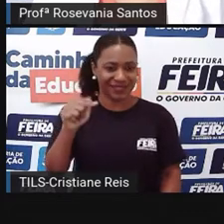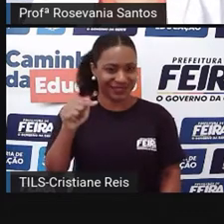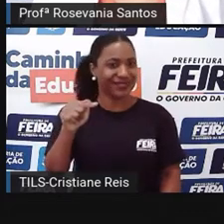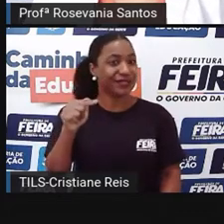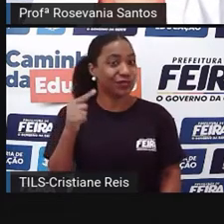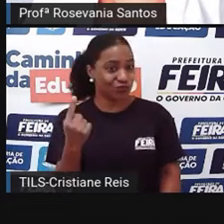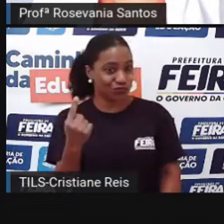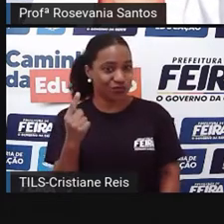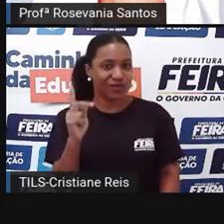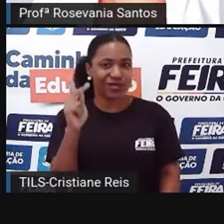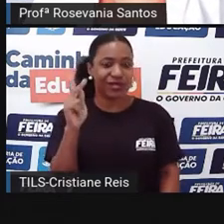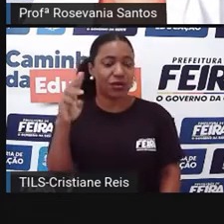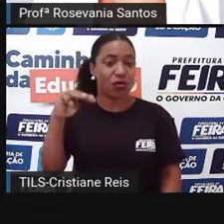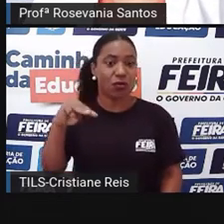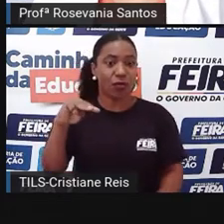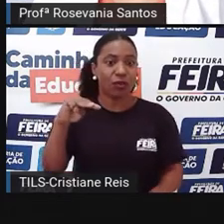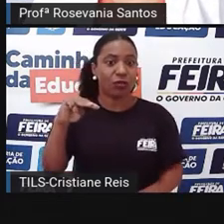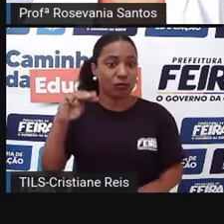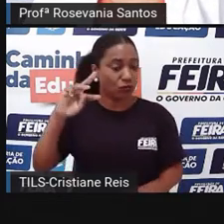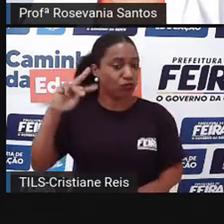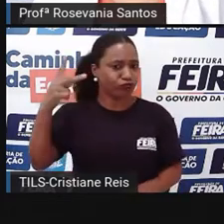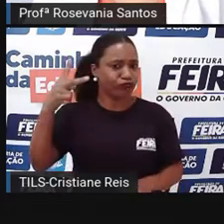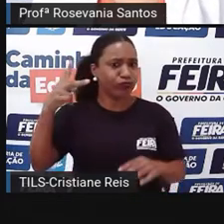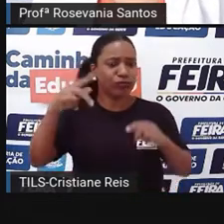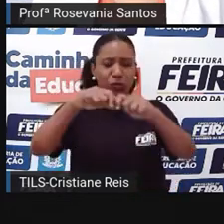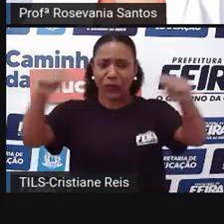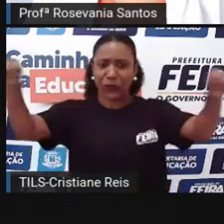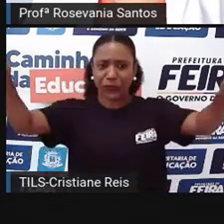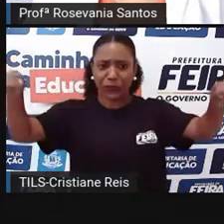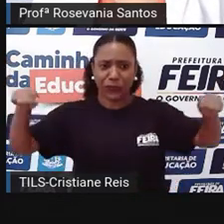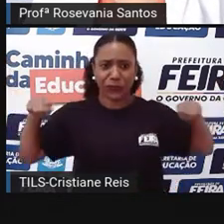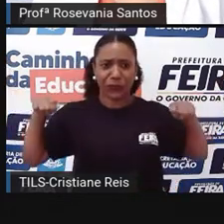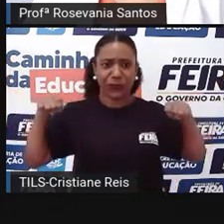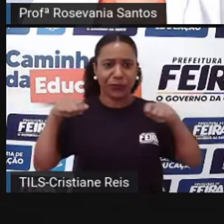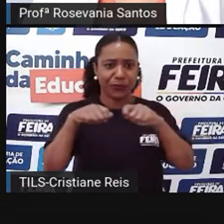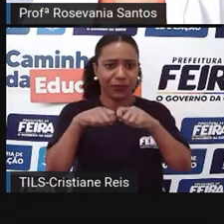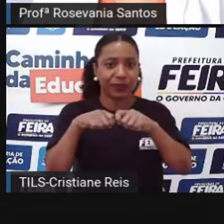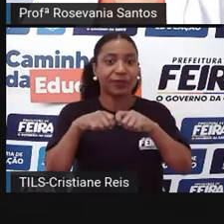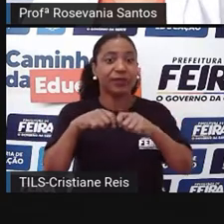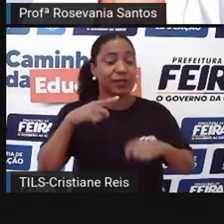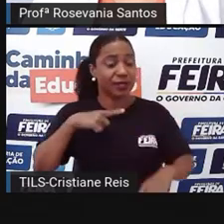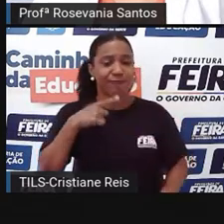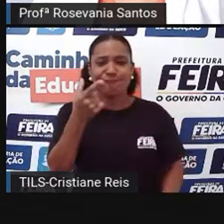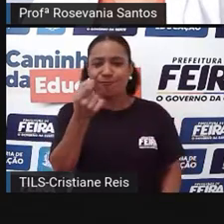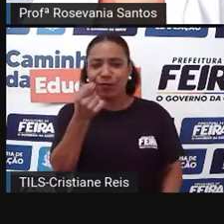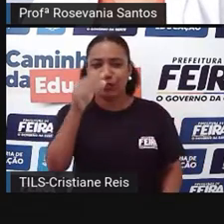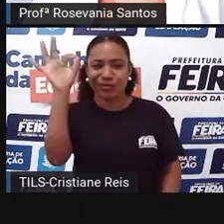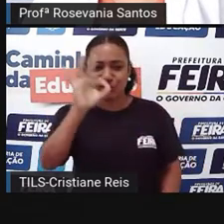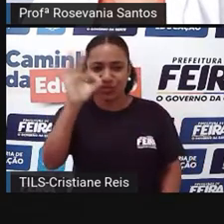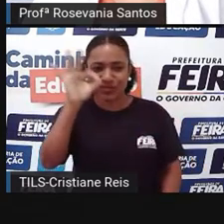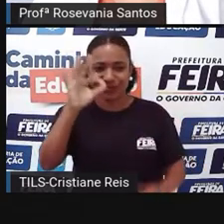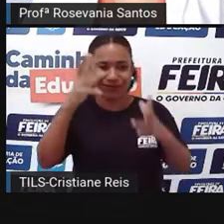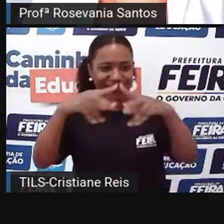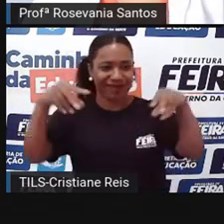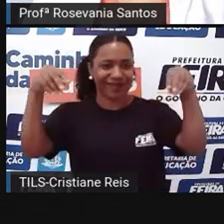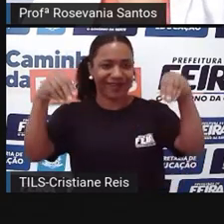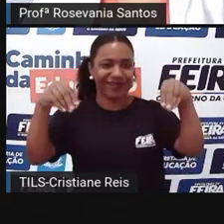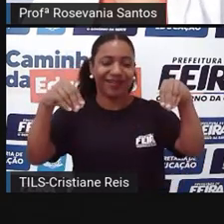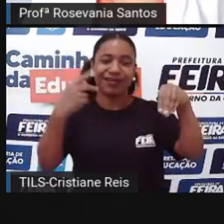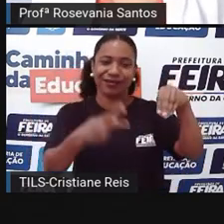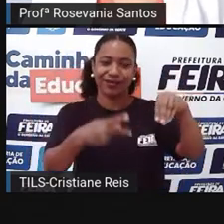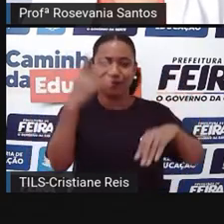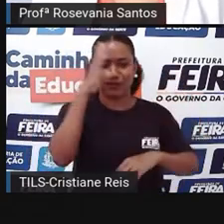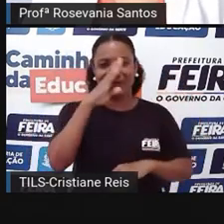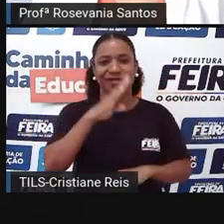o que representa 20% do território brasileiro. E a gente aí, né, passa a ter aqui a maior região, a segunda e a gente, né, a